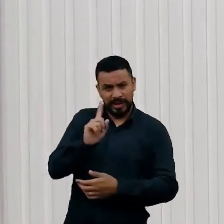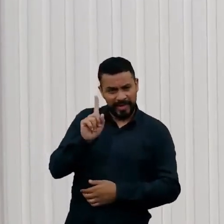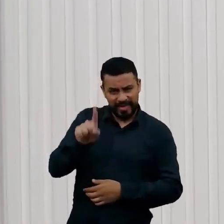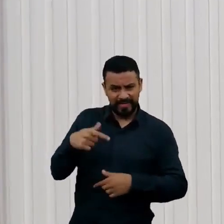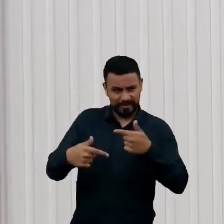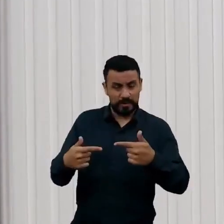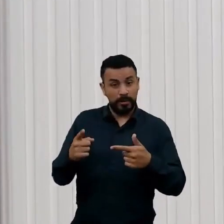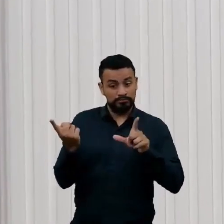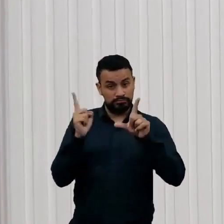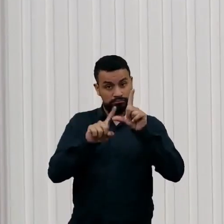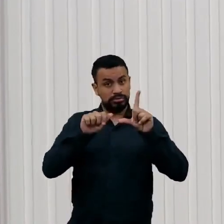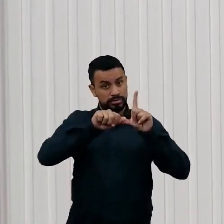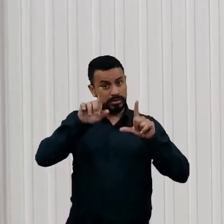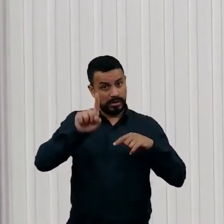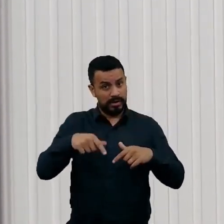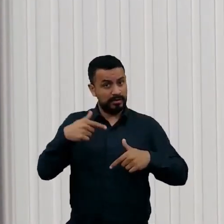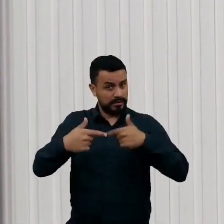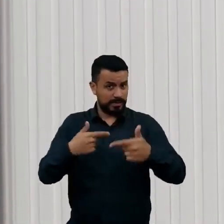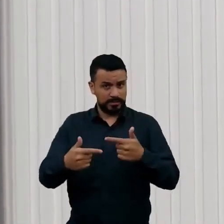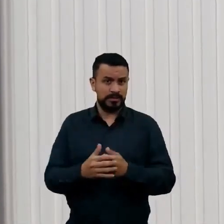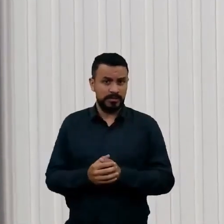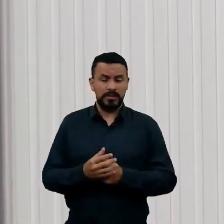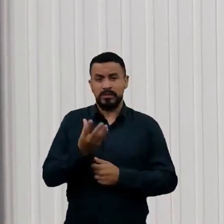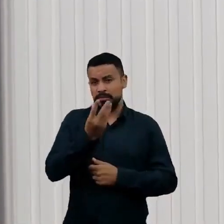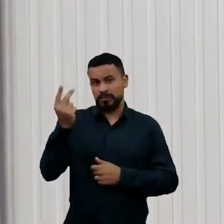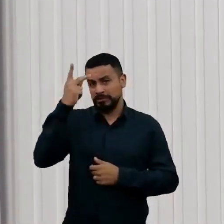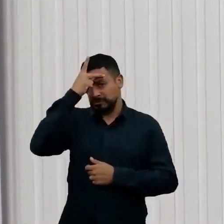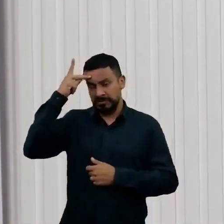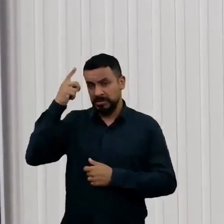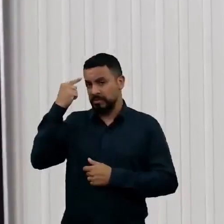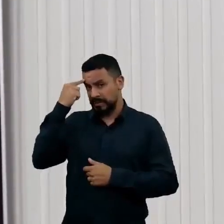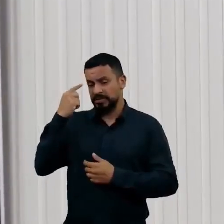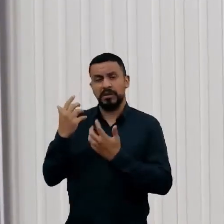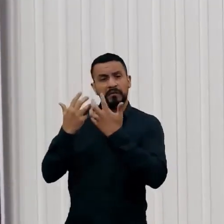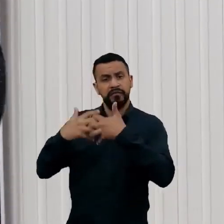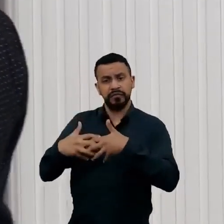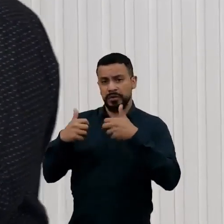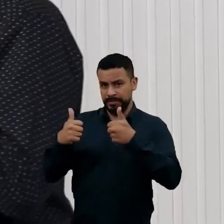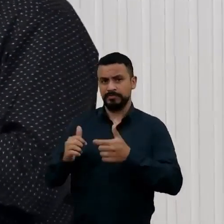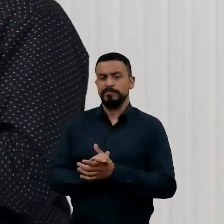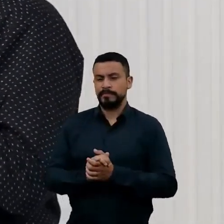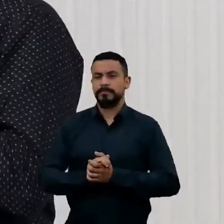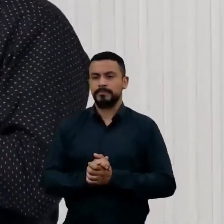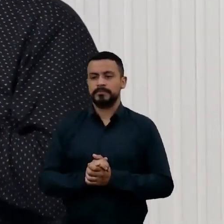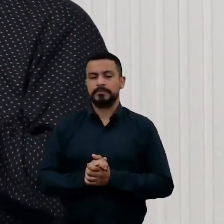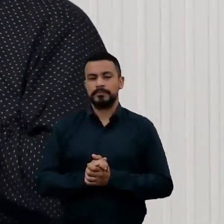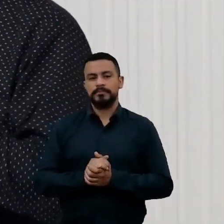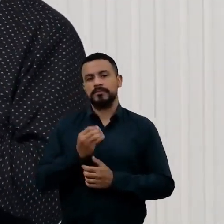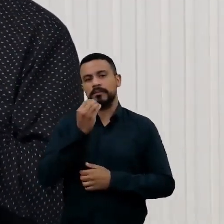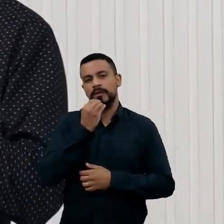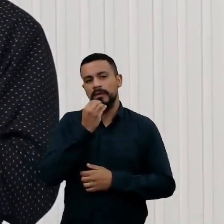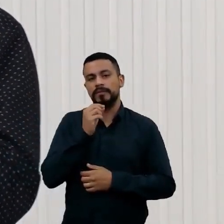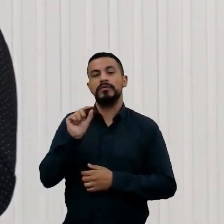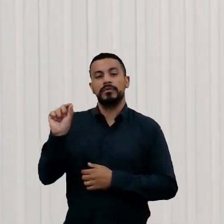Então, para muitas pessoas, sei lá, funciona. Bem, é claro que o motorista